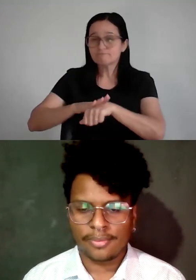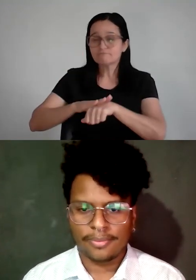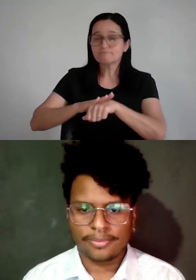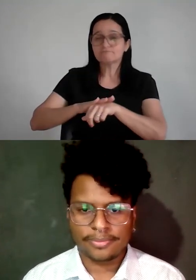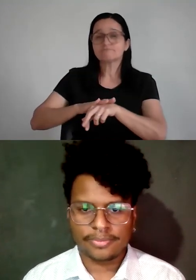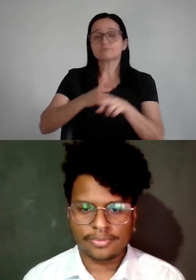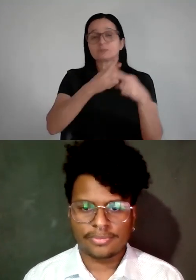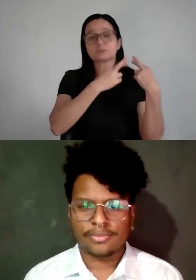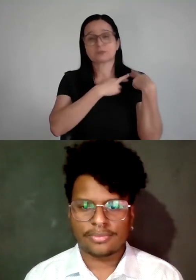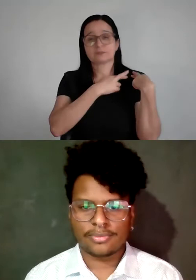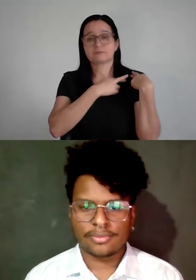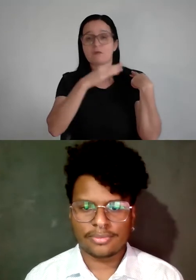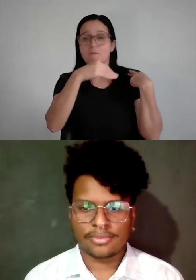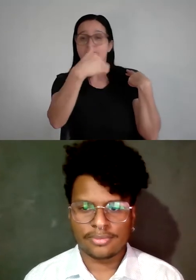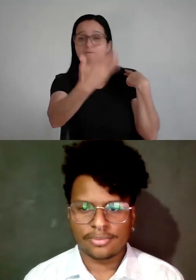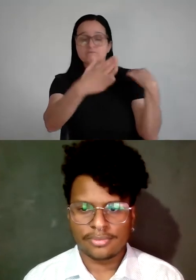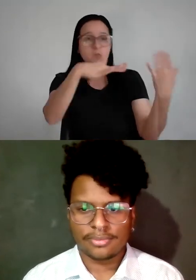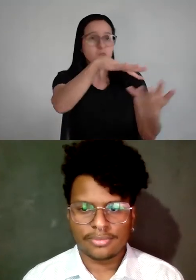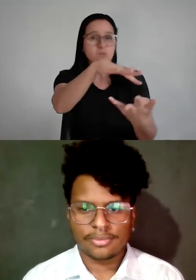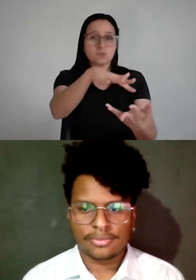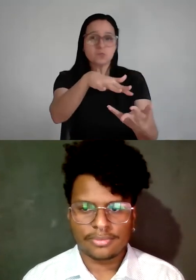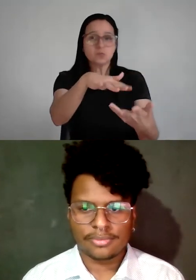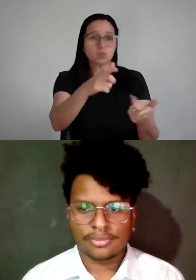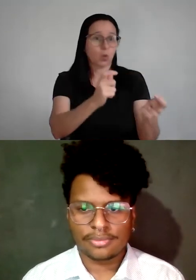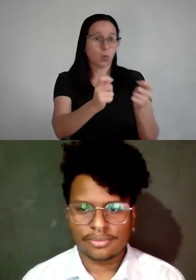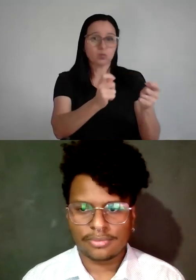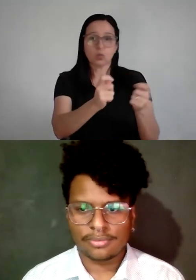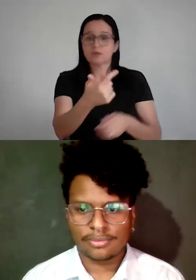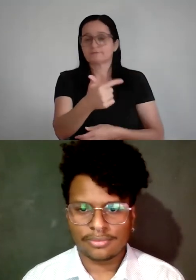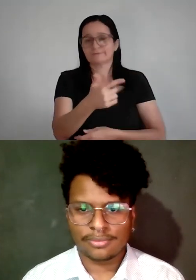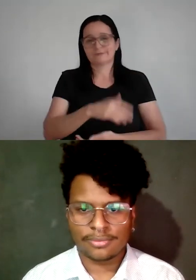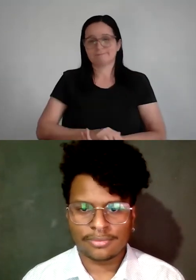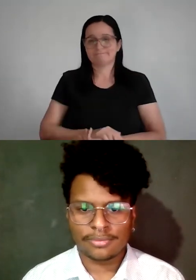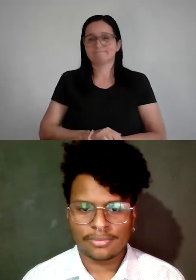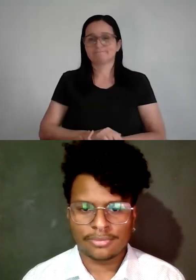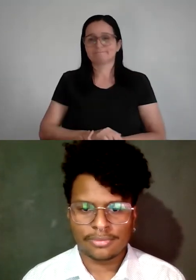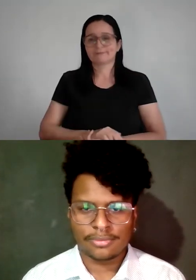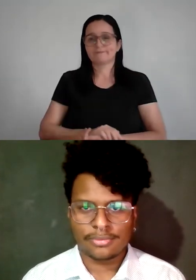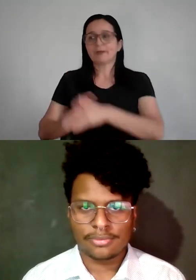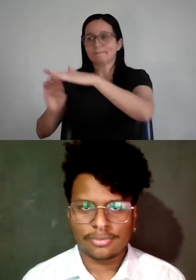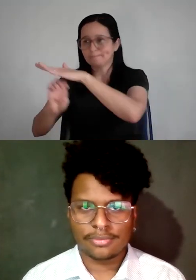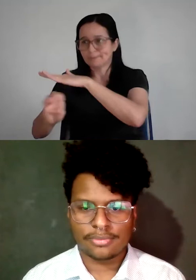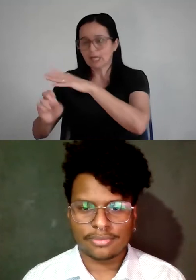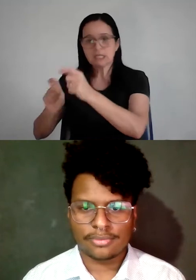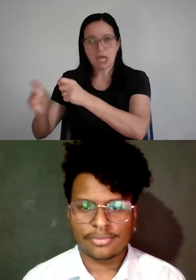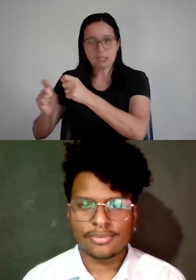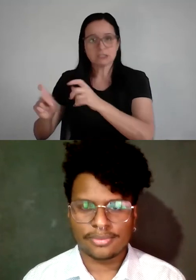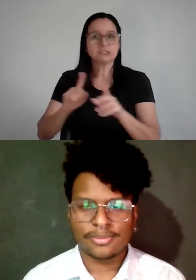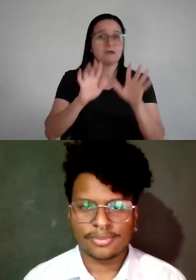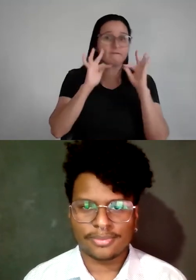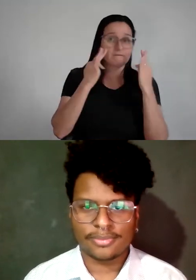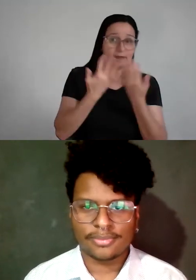nenhum no mundo externo. Entendeu? A empresa vai continuar te exigindo, a família, às vezes, te exige demais, entendeu?